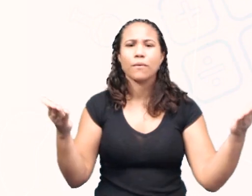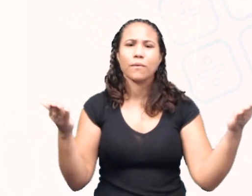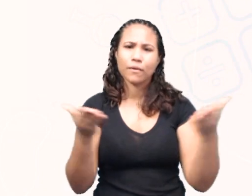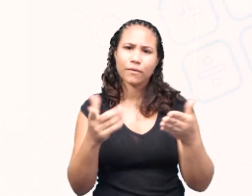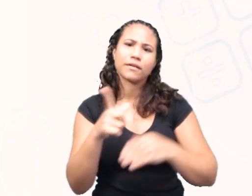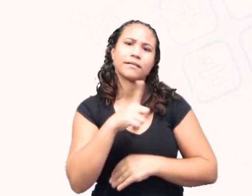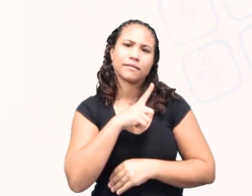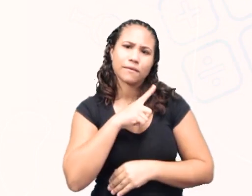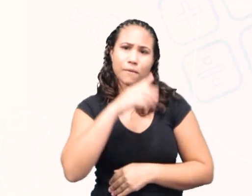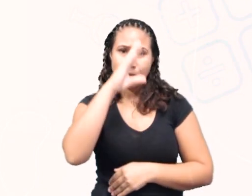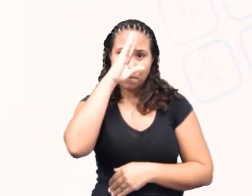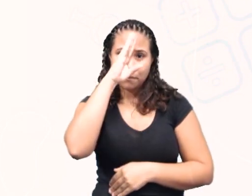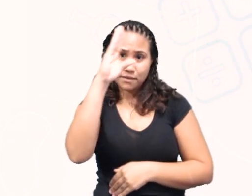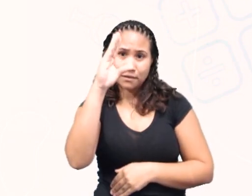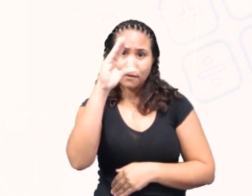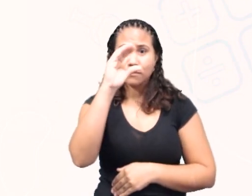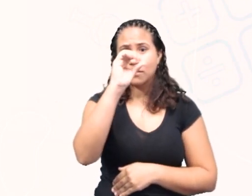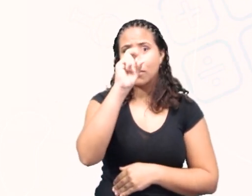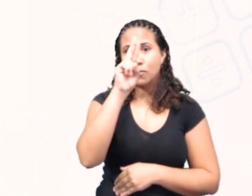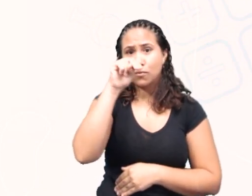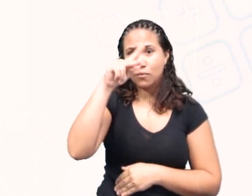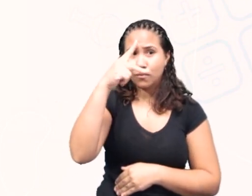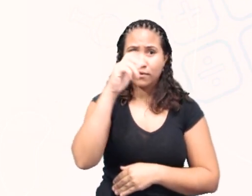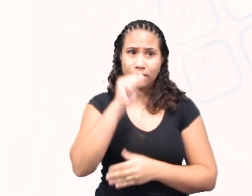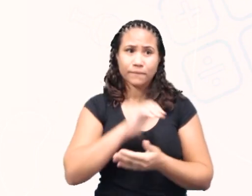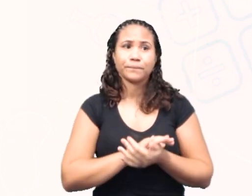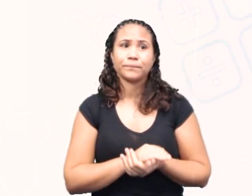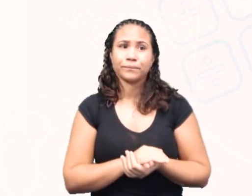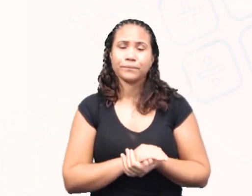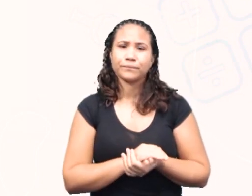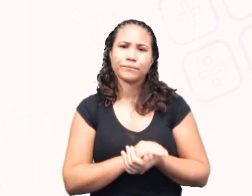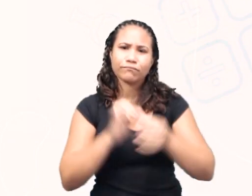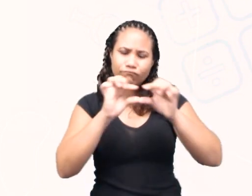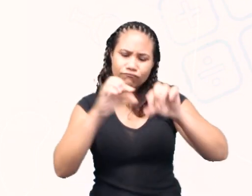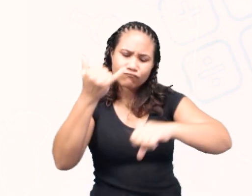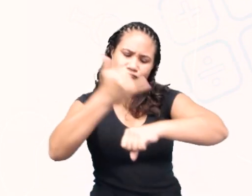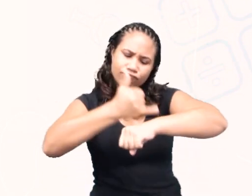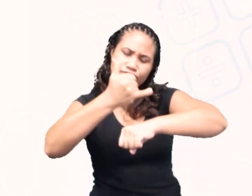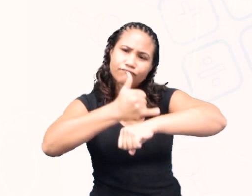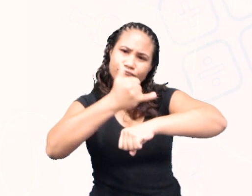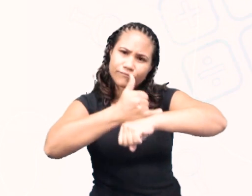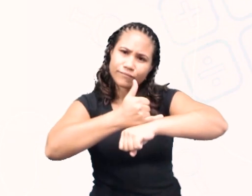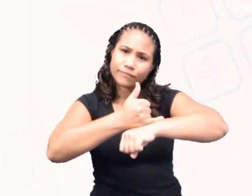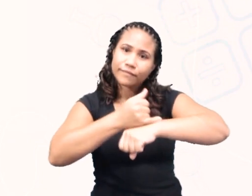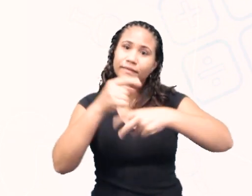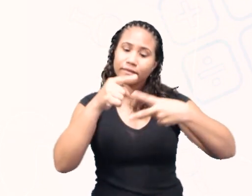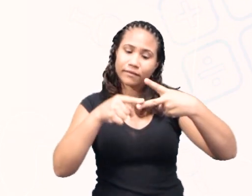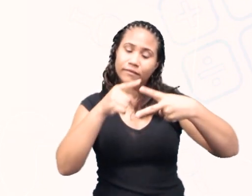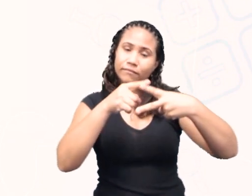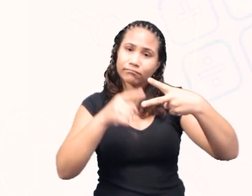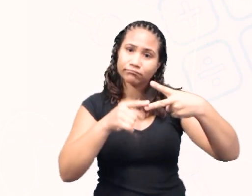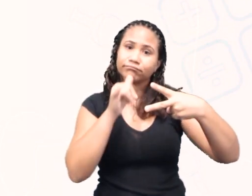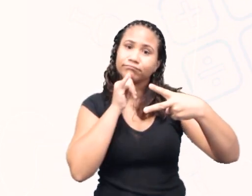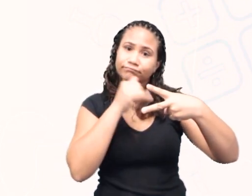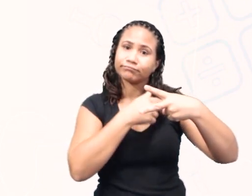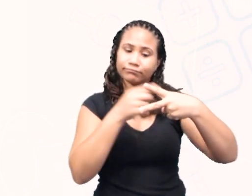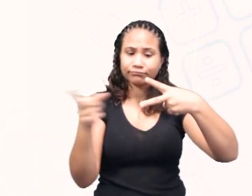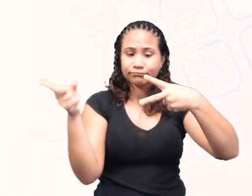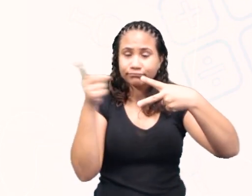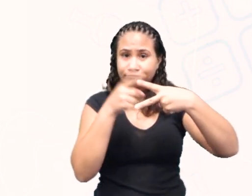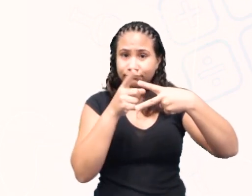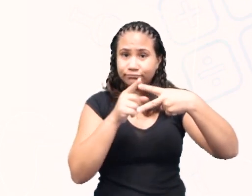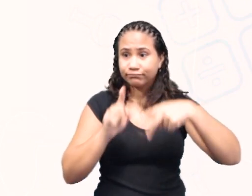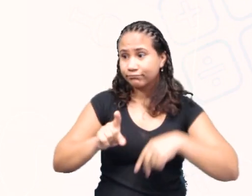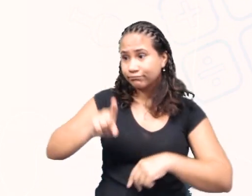temos o princípio da cunha. Ela está presente nessas duas ferramentas. A de cima,